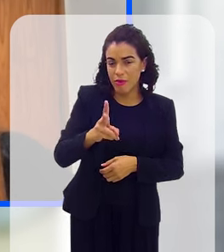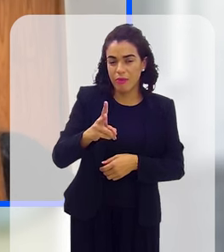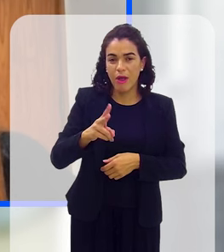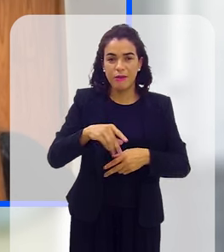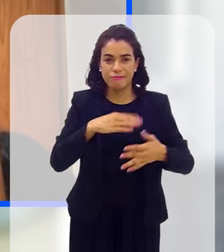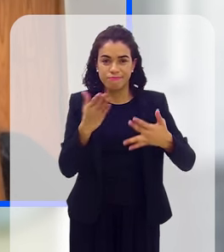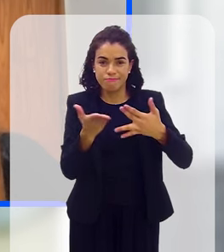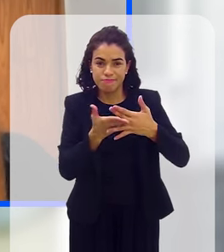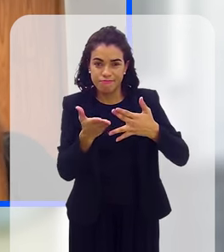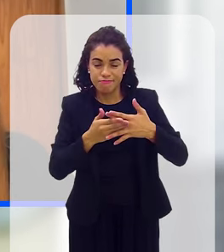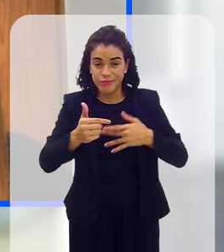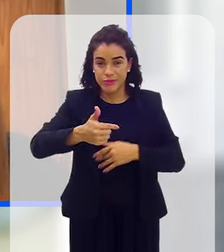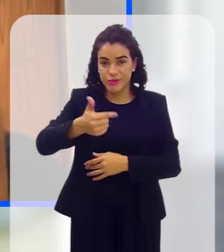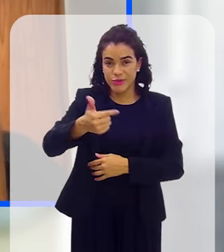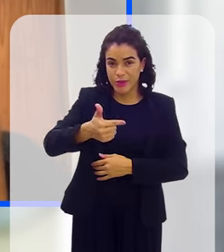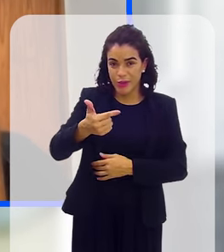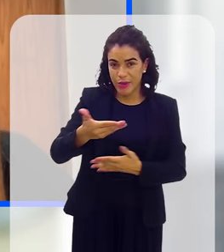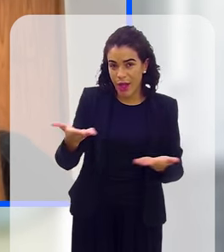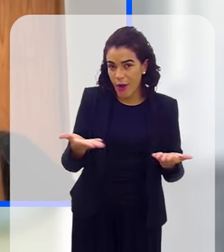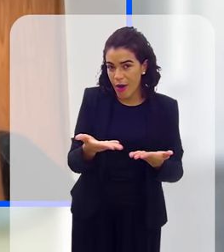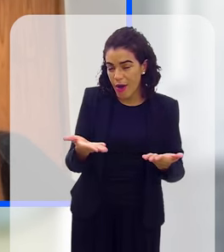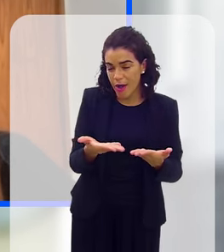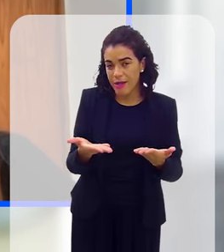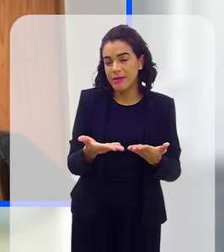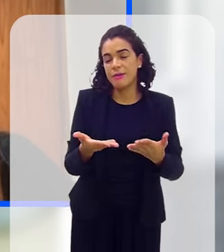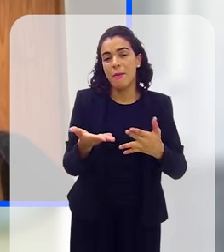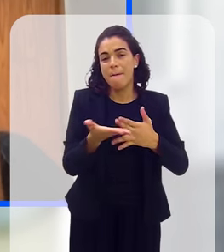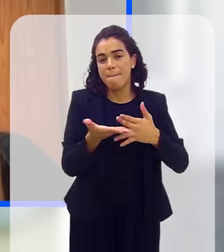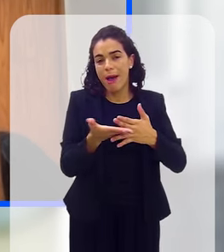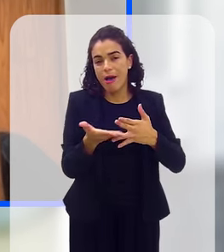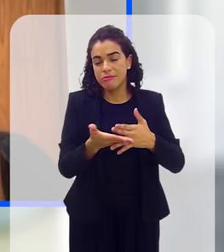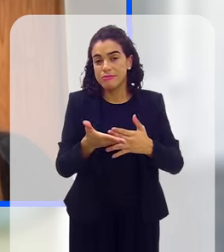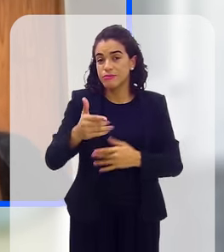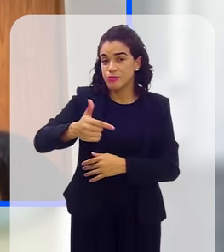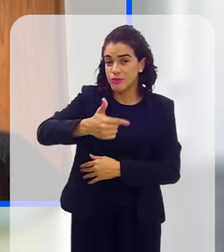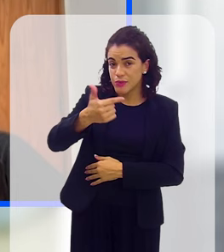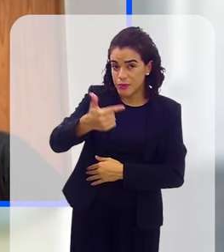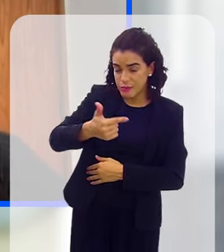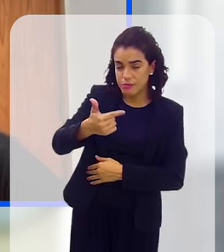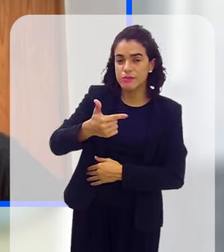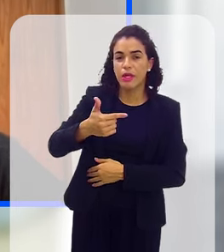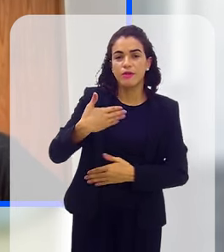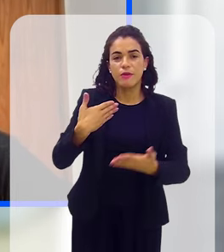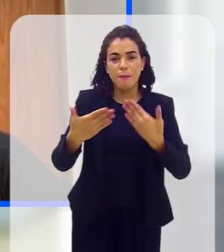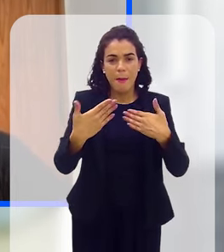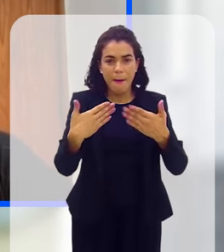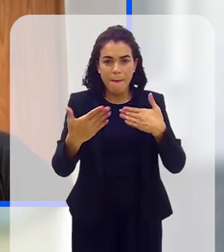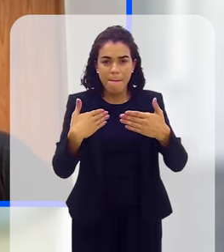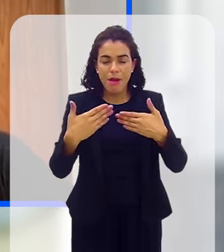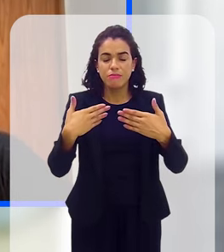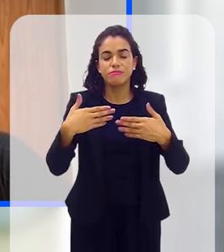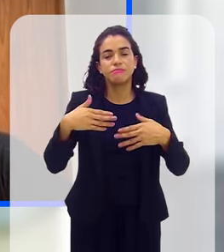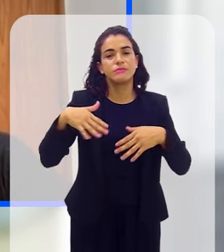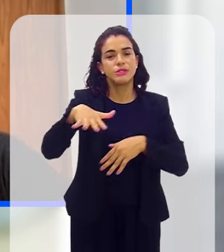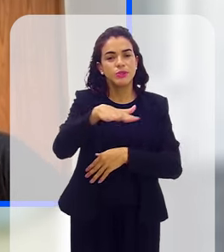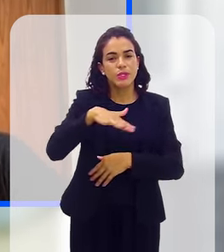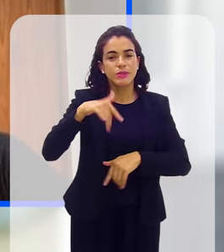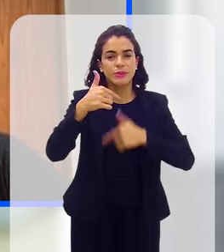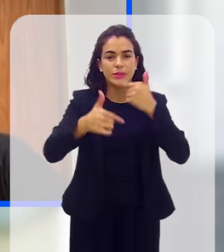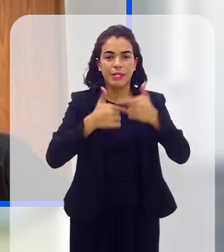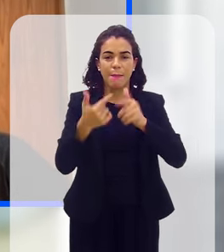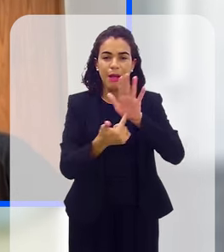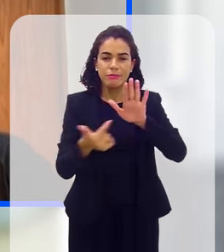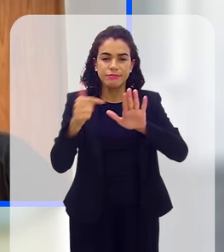próximo bloco? Vou fazer uma pausa na nossa conversa e aí na volta a gente volta a falar dos casos de trabalho análogo à